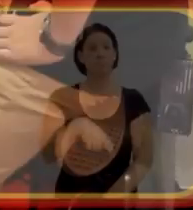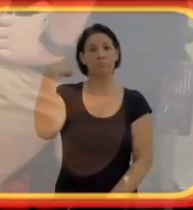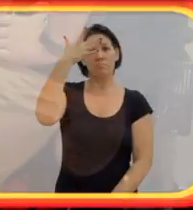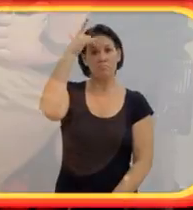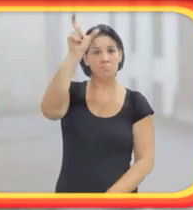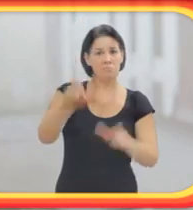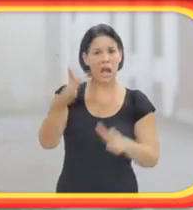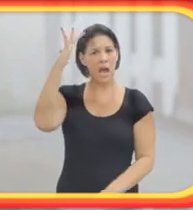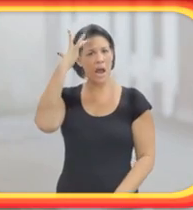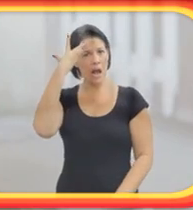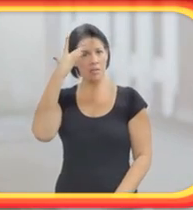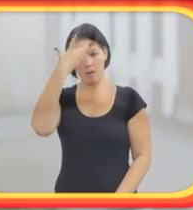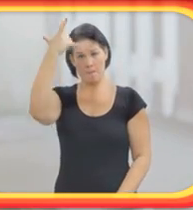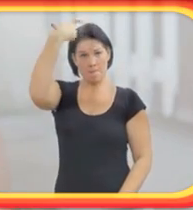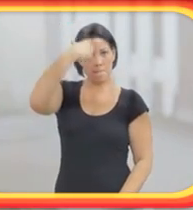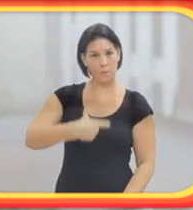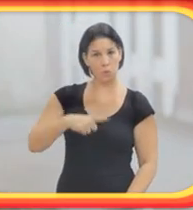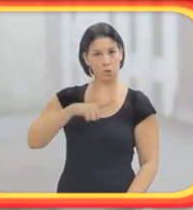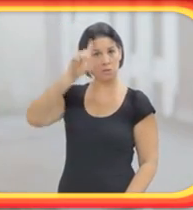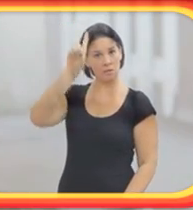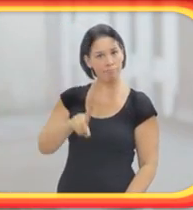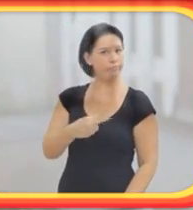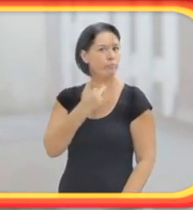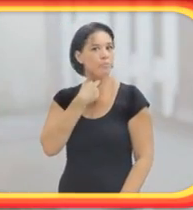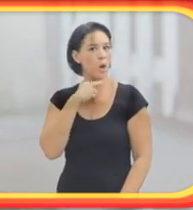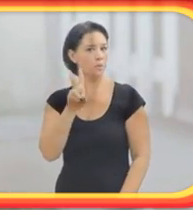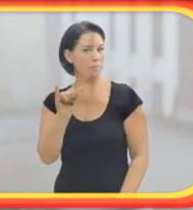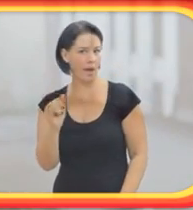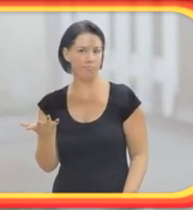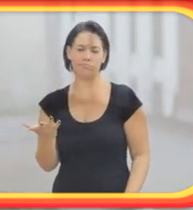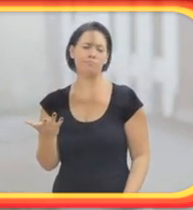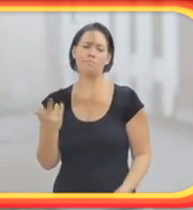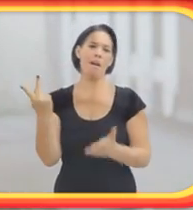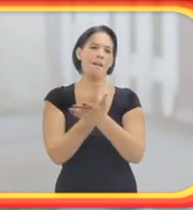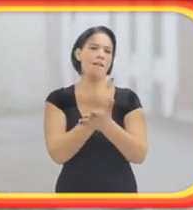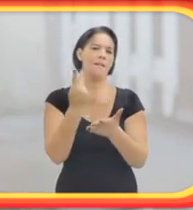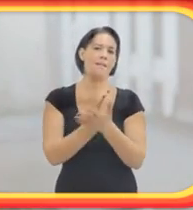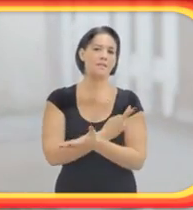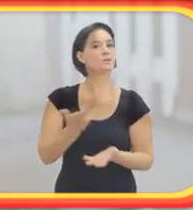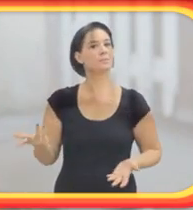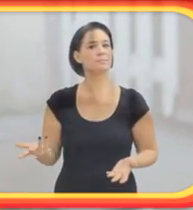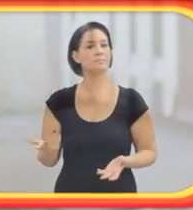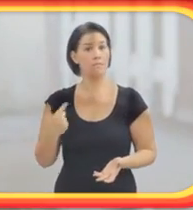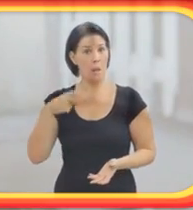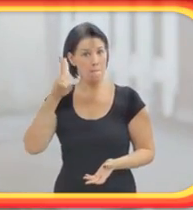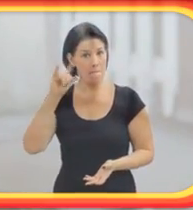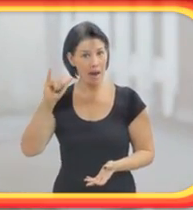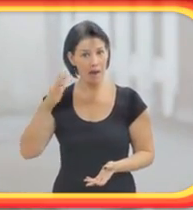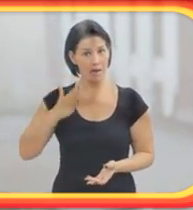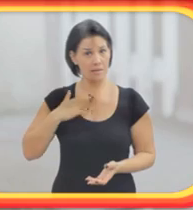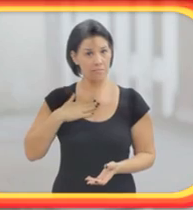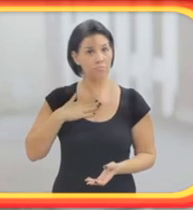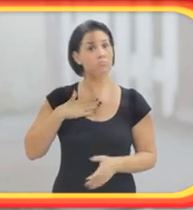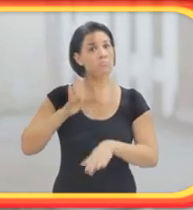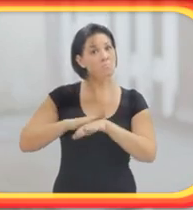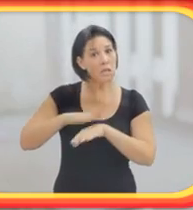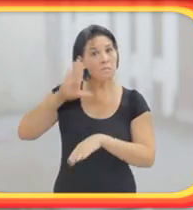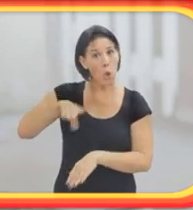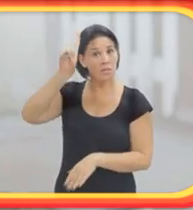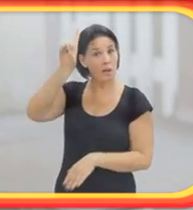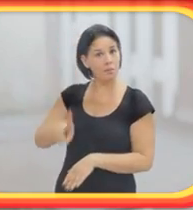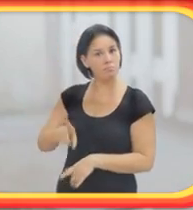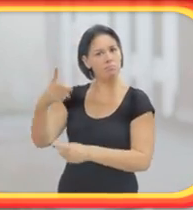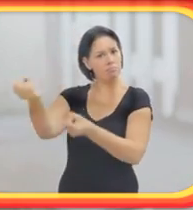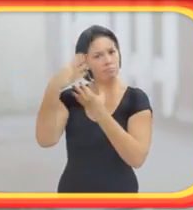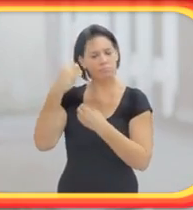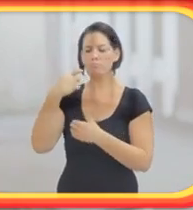Para alguém que acha que uma pessoa com deficiência não pode ser pai, ela está completamente enganada. O meu pai, mesmo com deficiência, ele